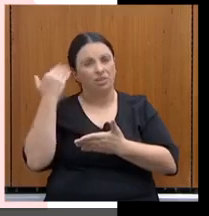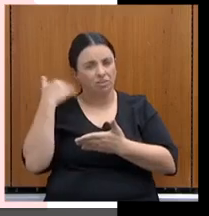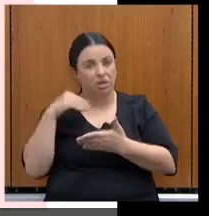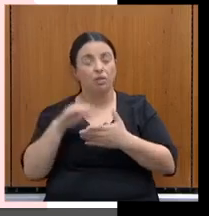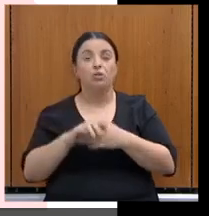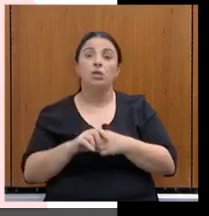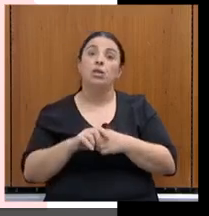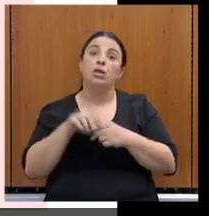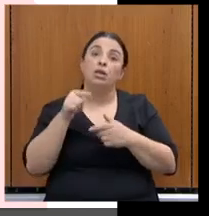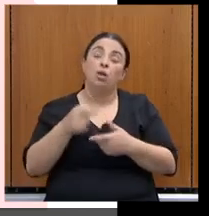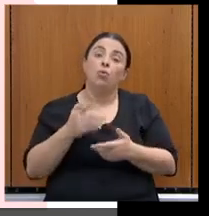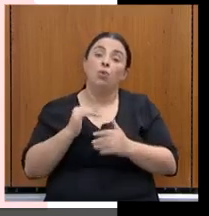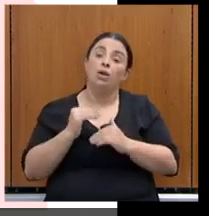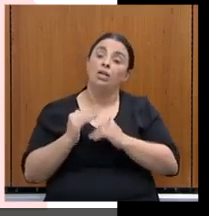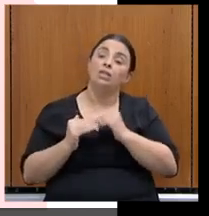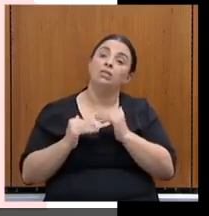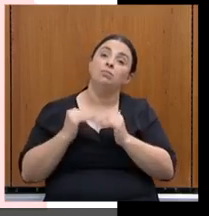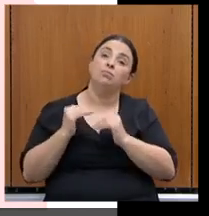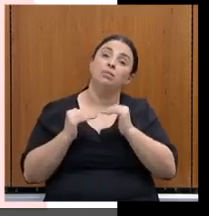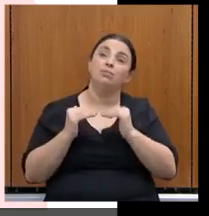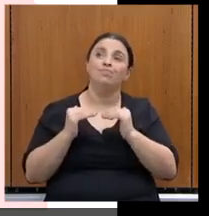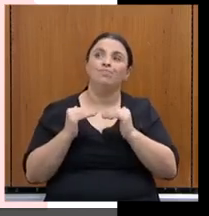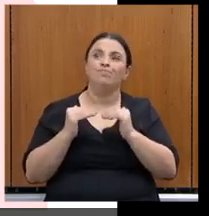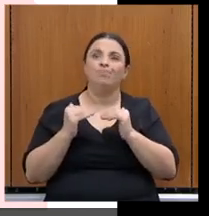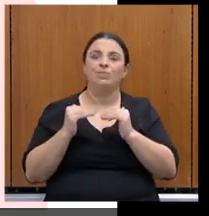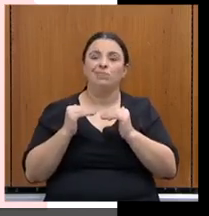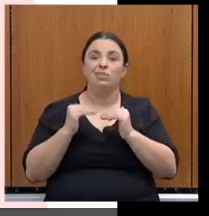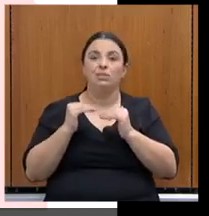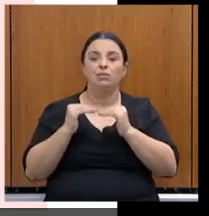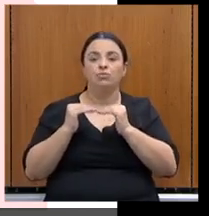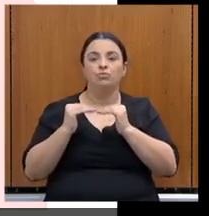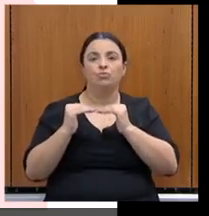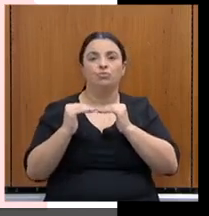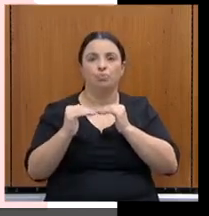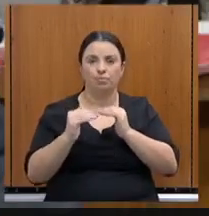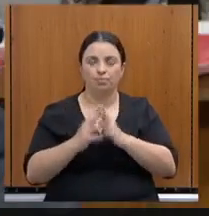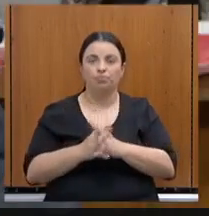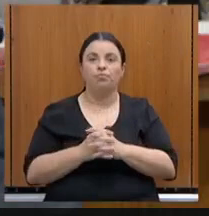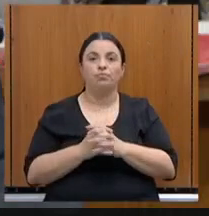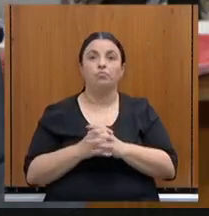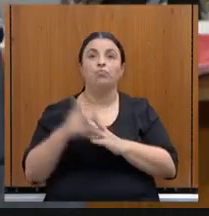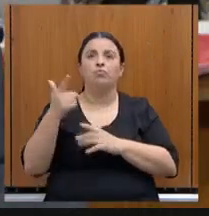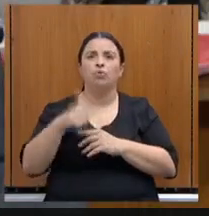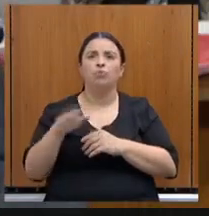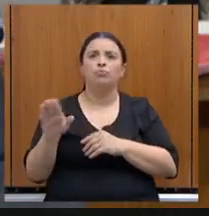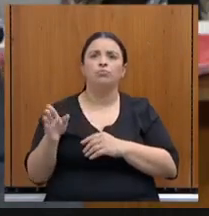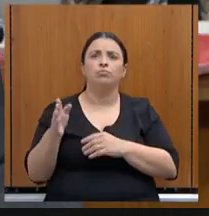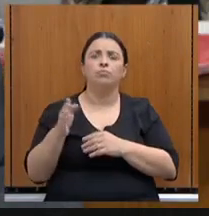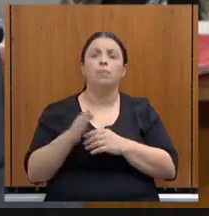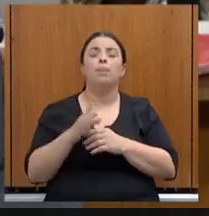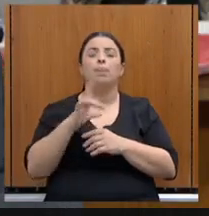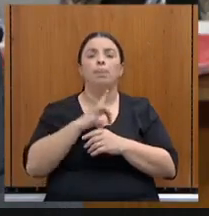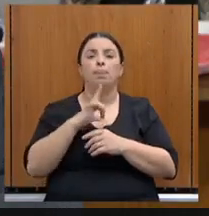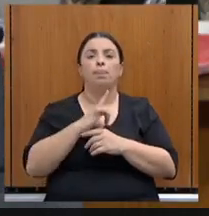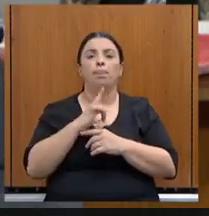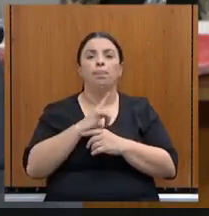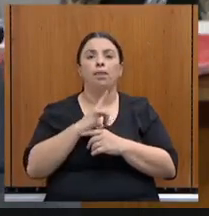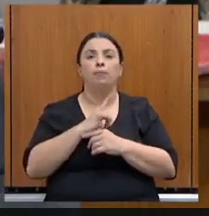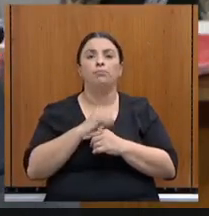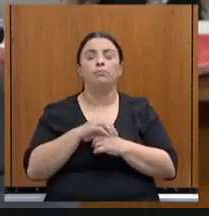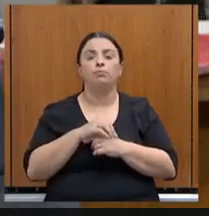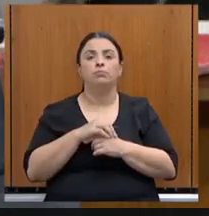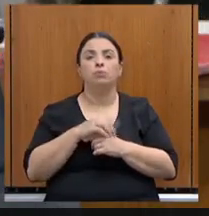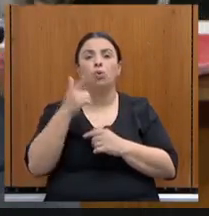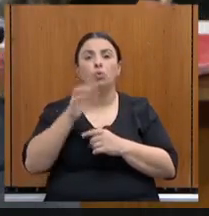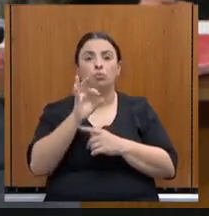crescimento está, vamos dizer assim, estabilizado. No próximo item, nós temos o outro índice que